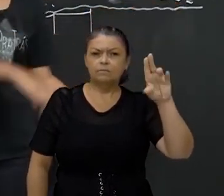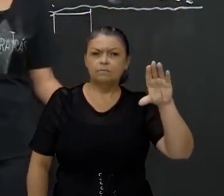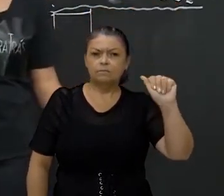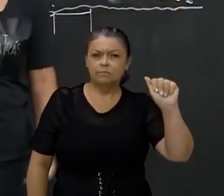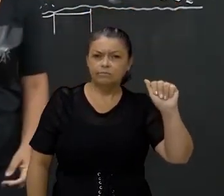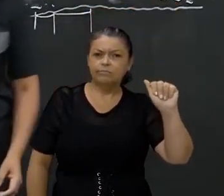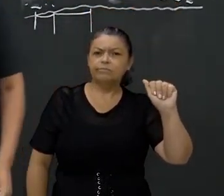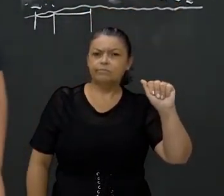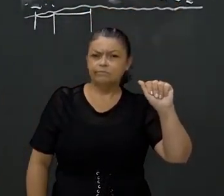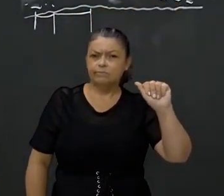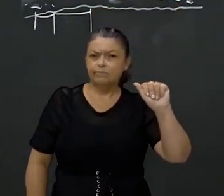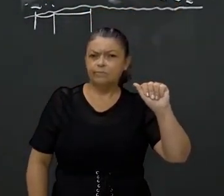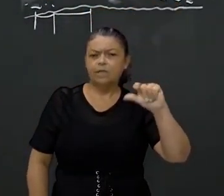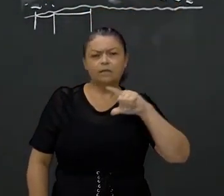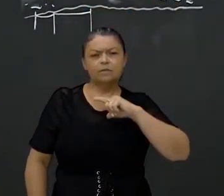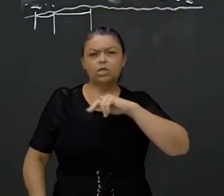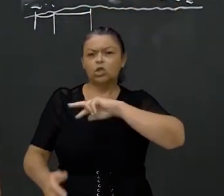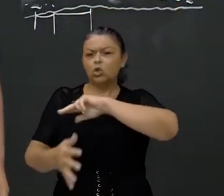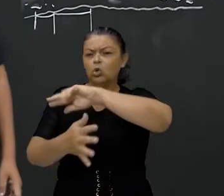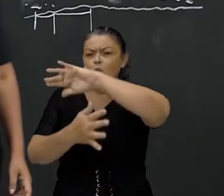Tudo aqui transformação, sabe de quê?